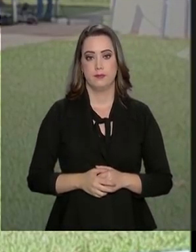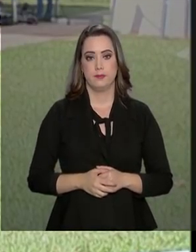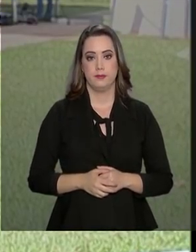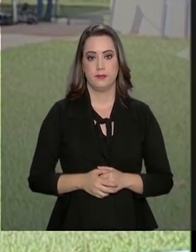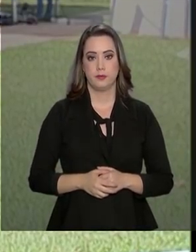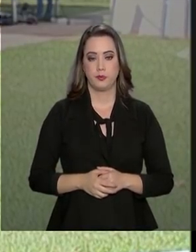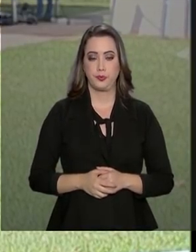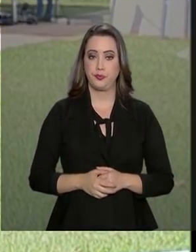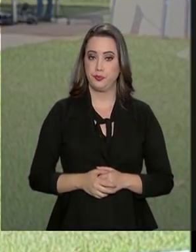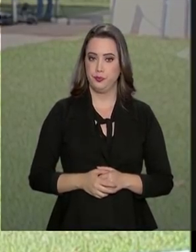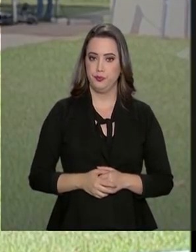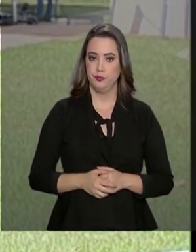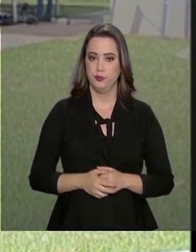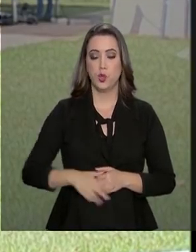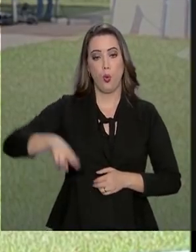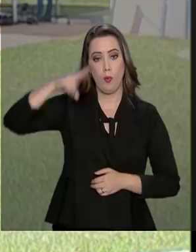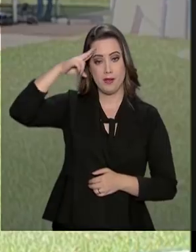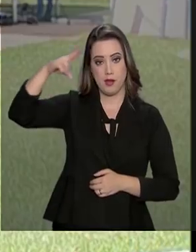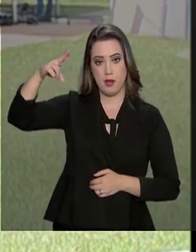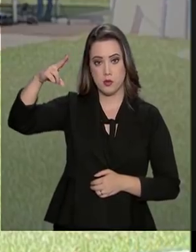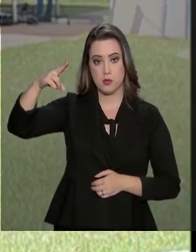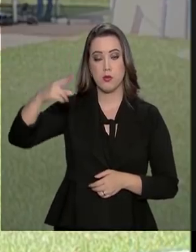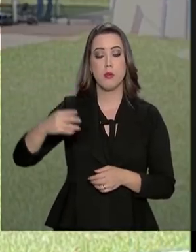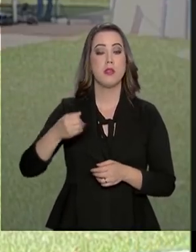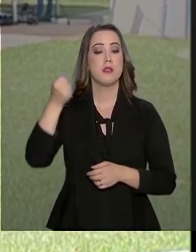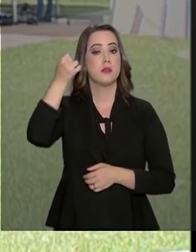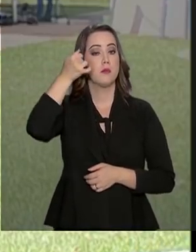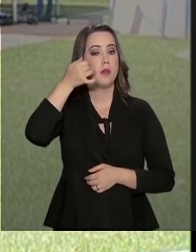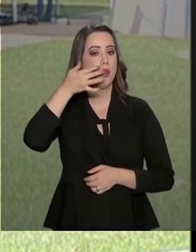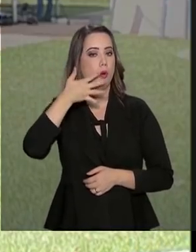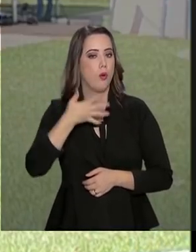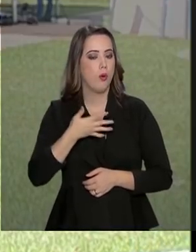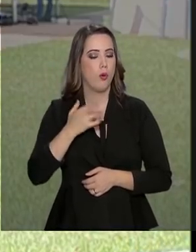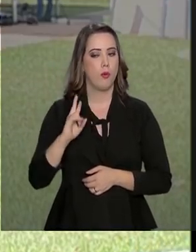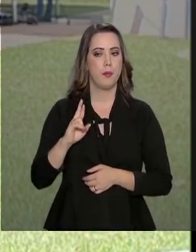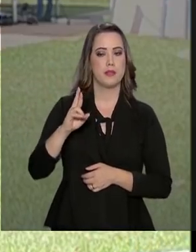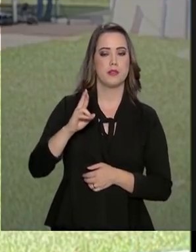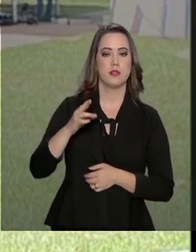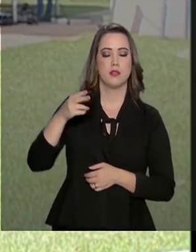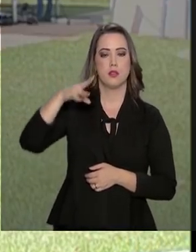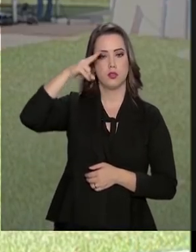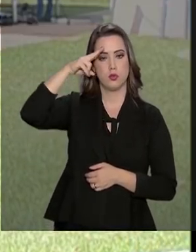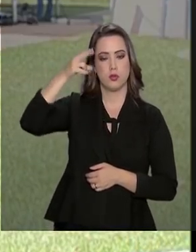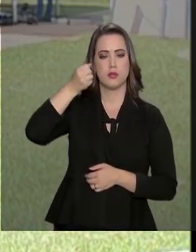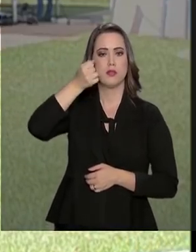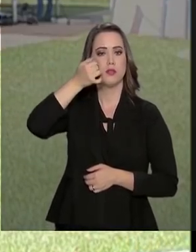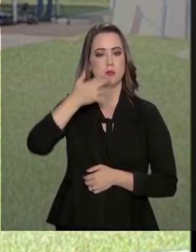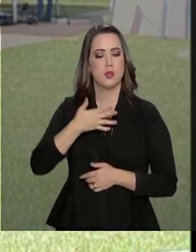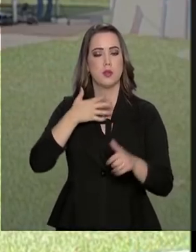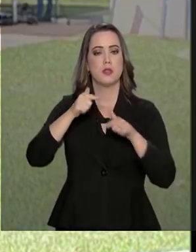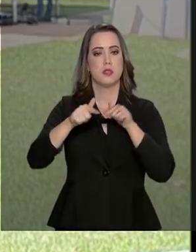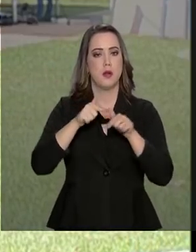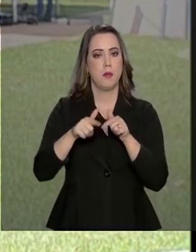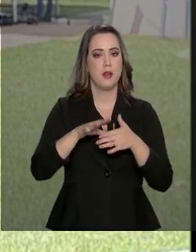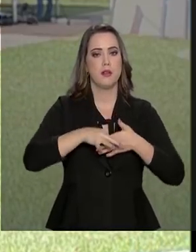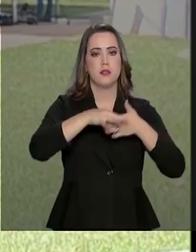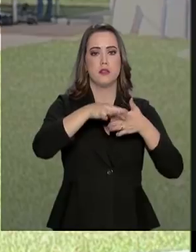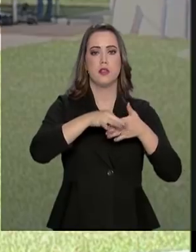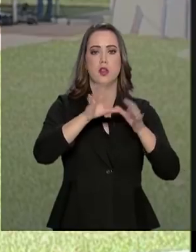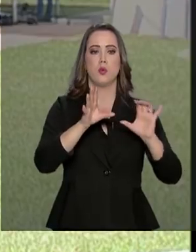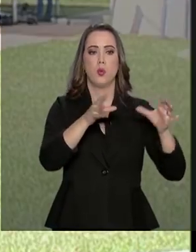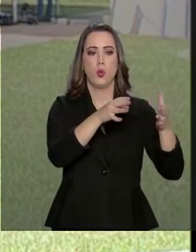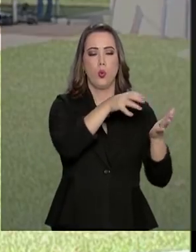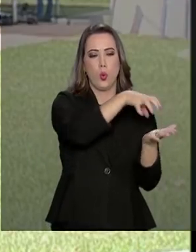Já o exército explicou que o representante do exército ele explicou que essa ação é coordenada por várias